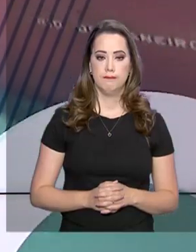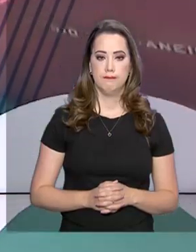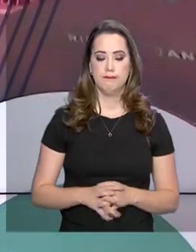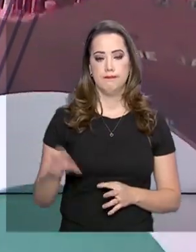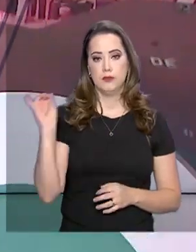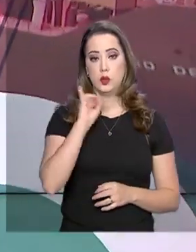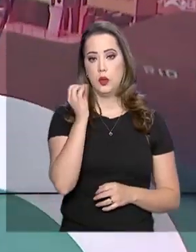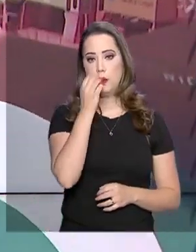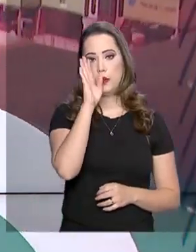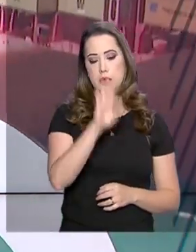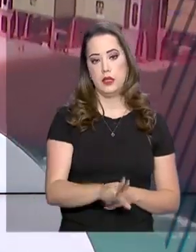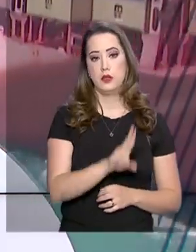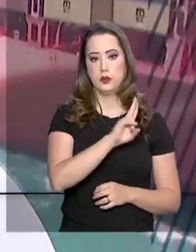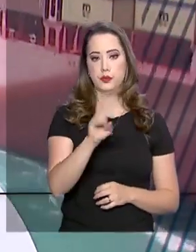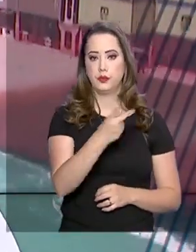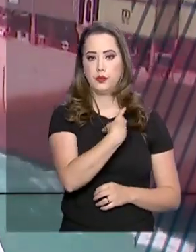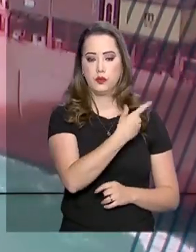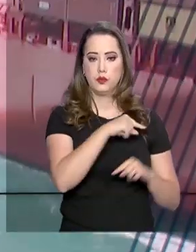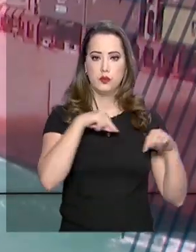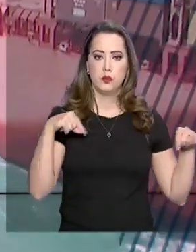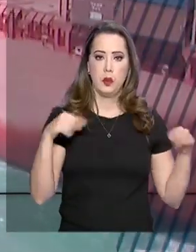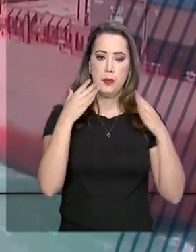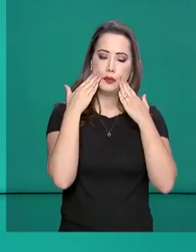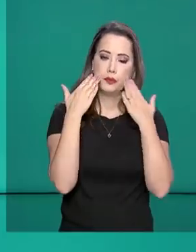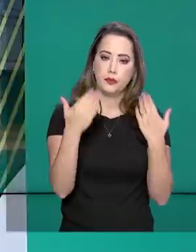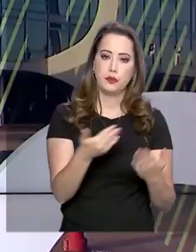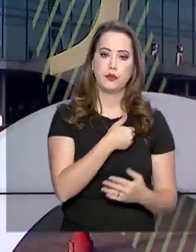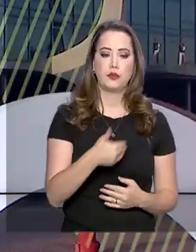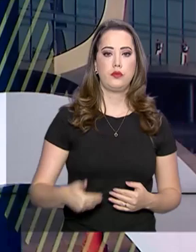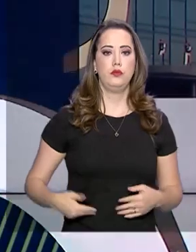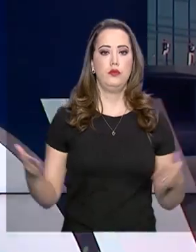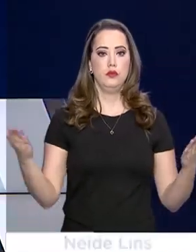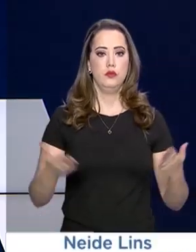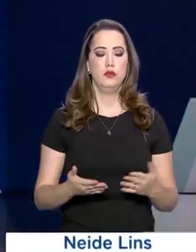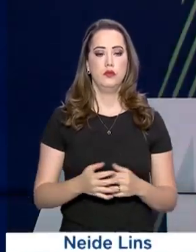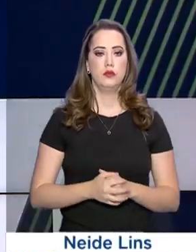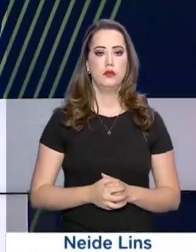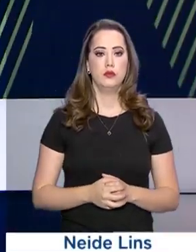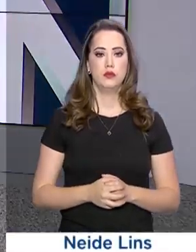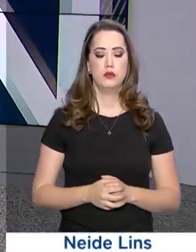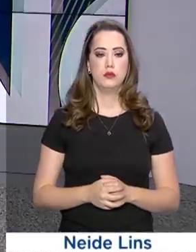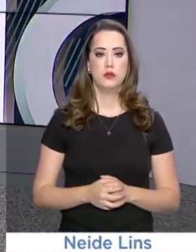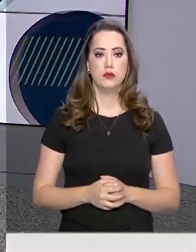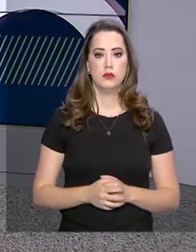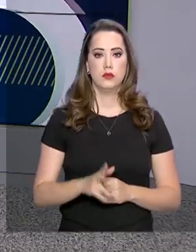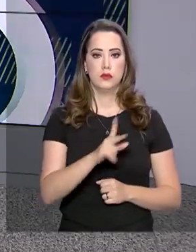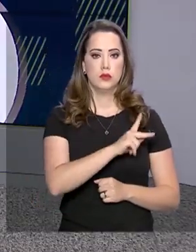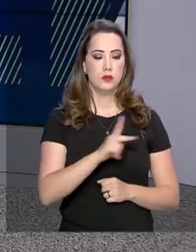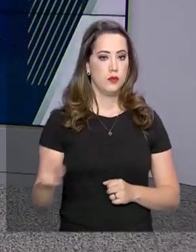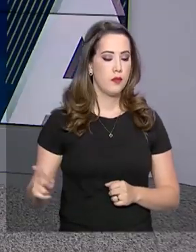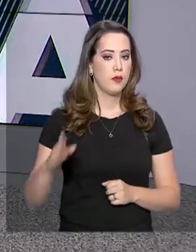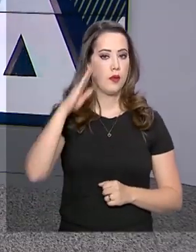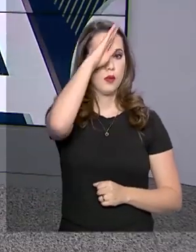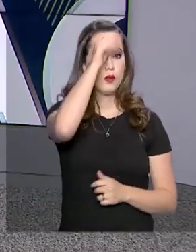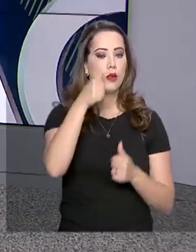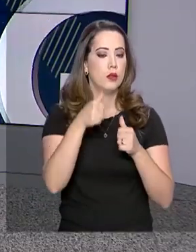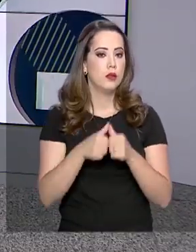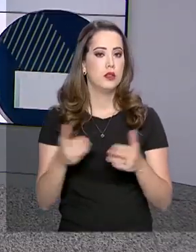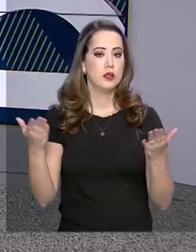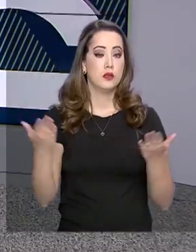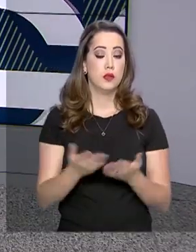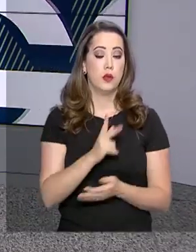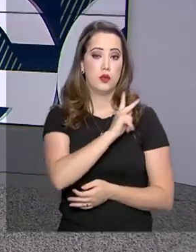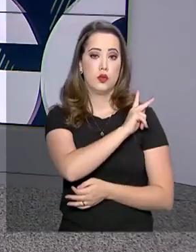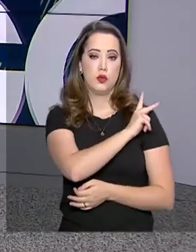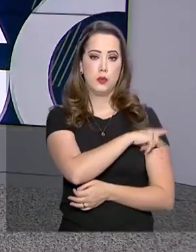Olá, boa tarde, eu sou o Roberto Camargo e estamos de volta com mais uma edição do Governo Agora. O presidente Jair Bolsonaro esteve